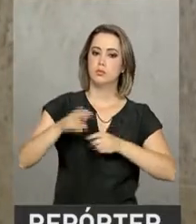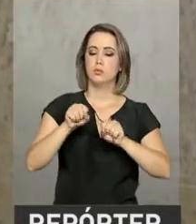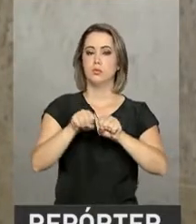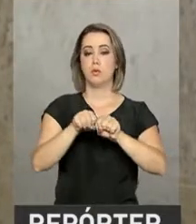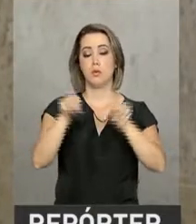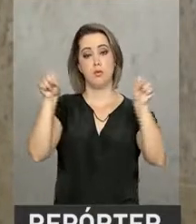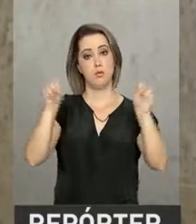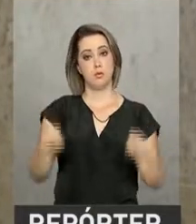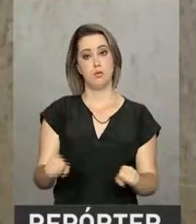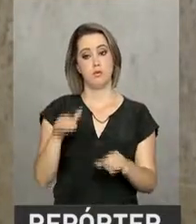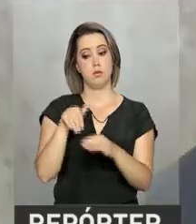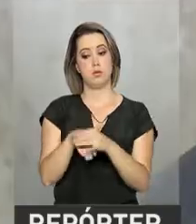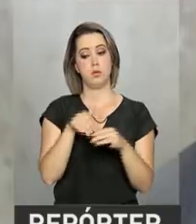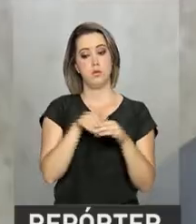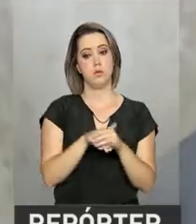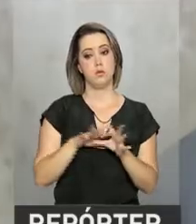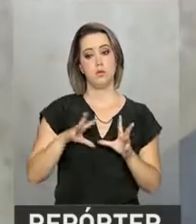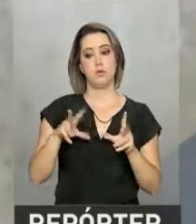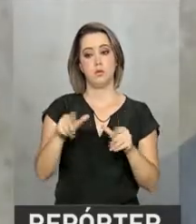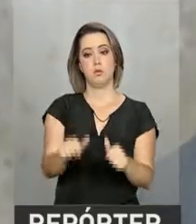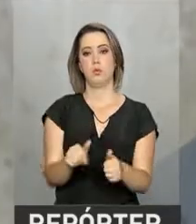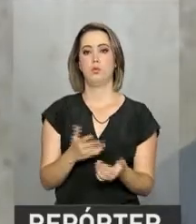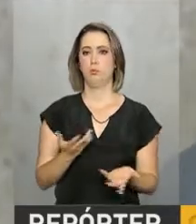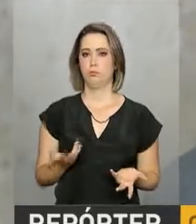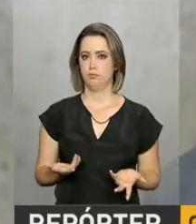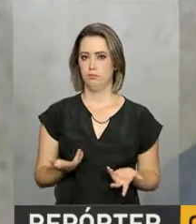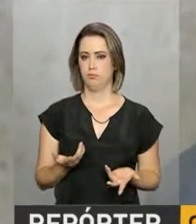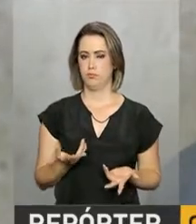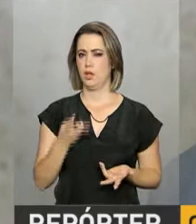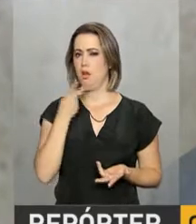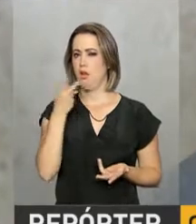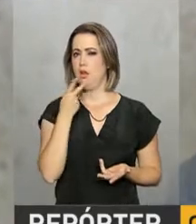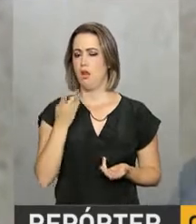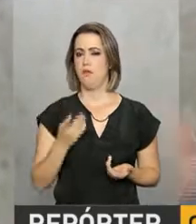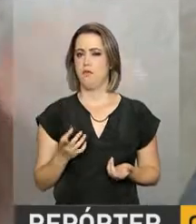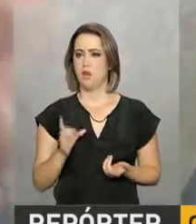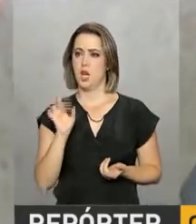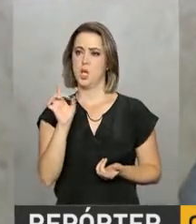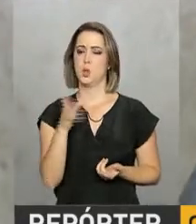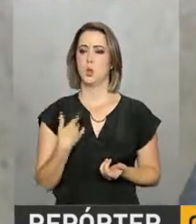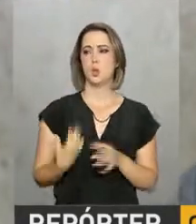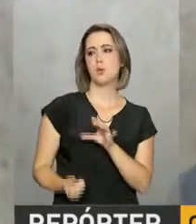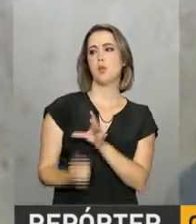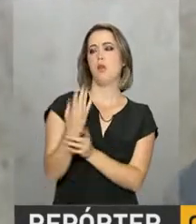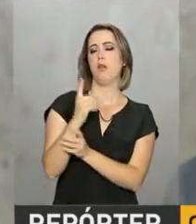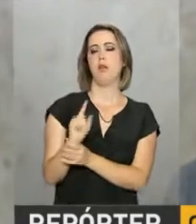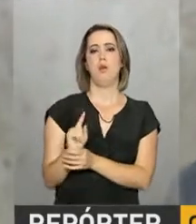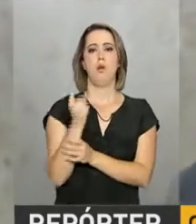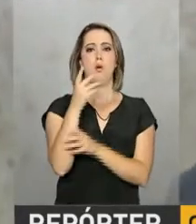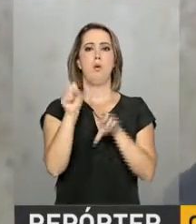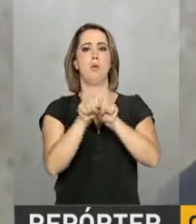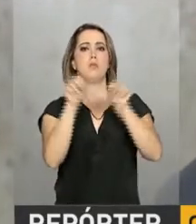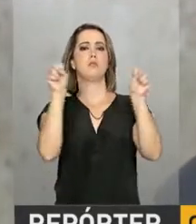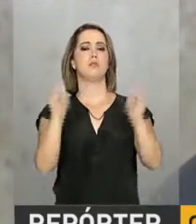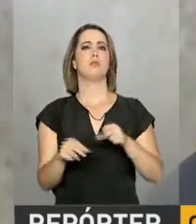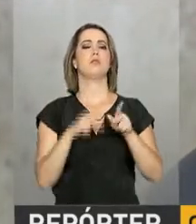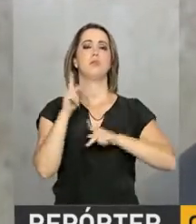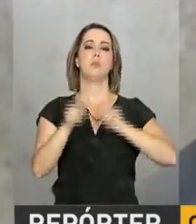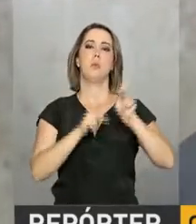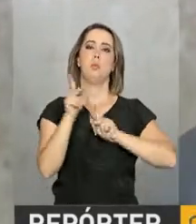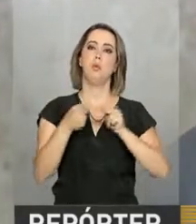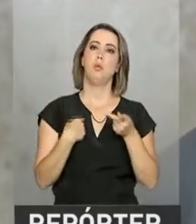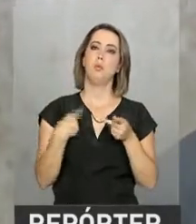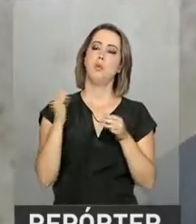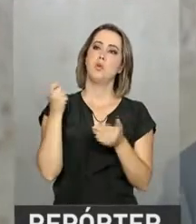eleitoral como um todo. Não adianta nada falar-se de criar um sistema público, por exemplo, de financiamento,